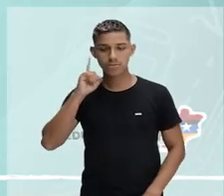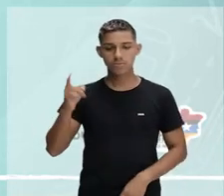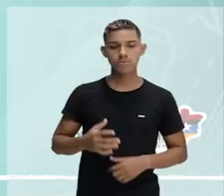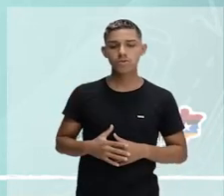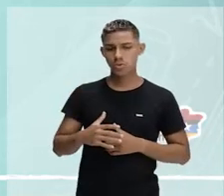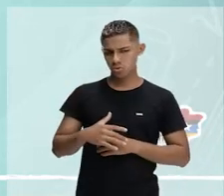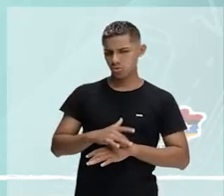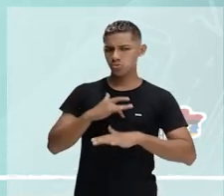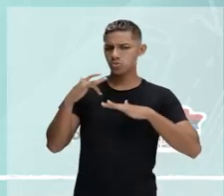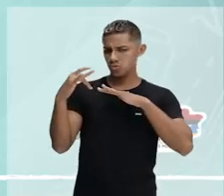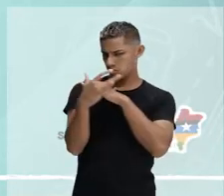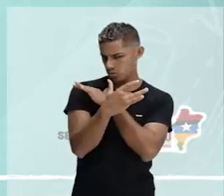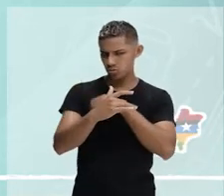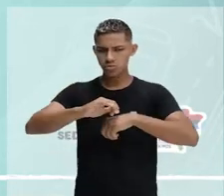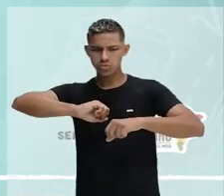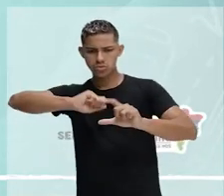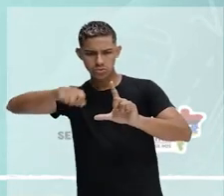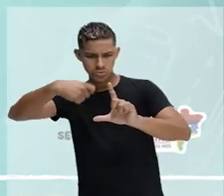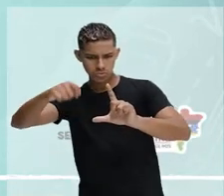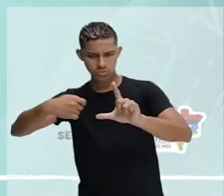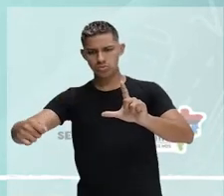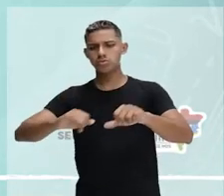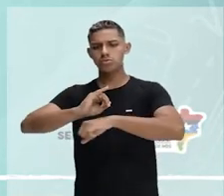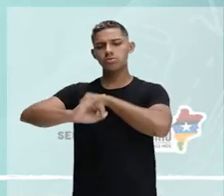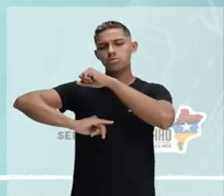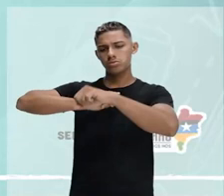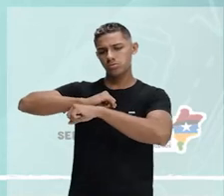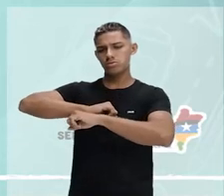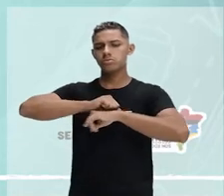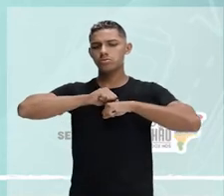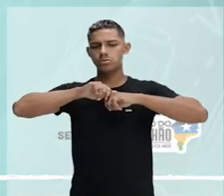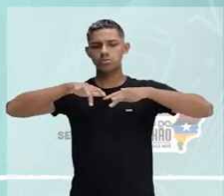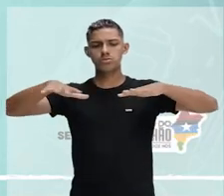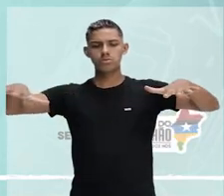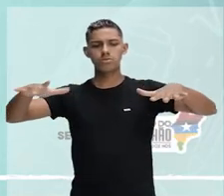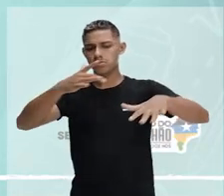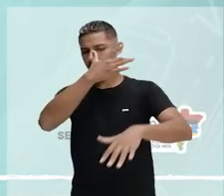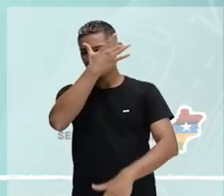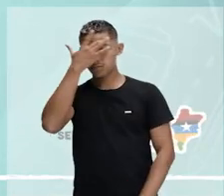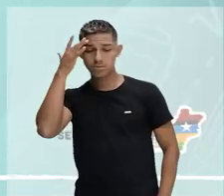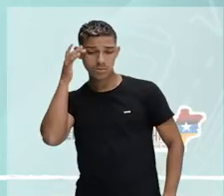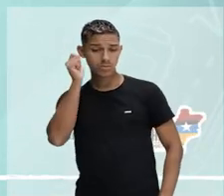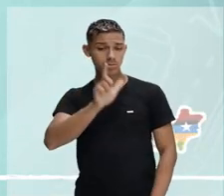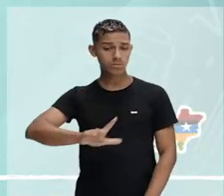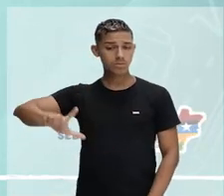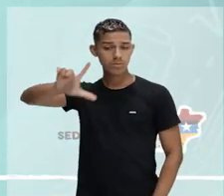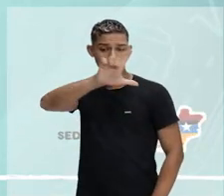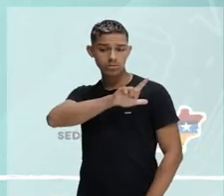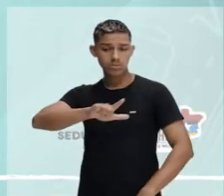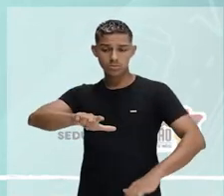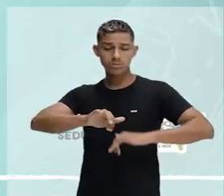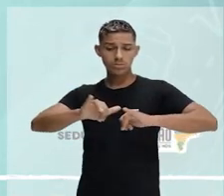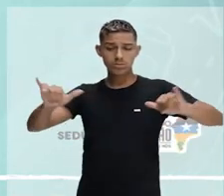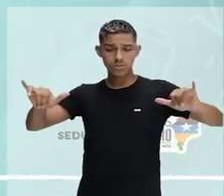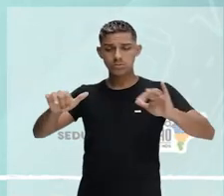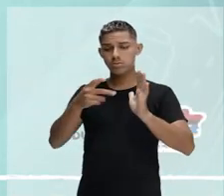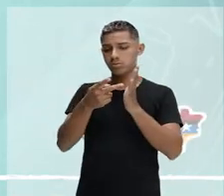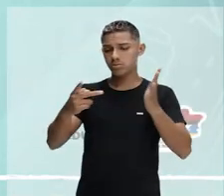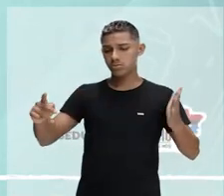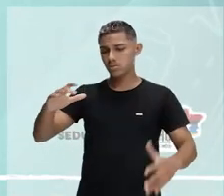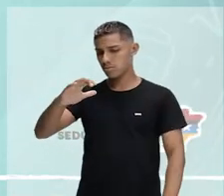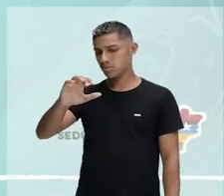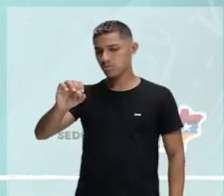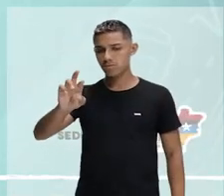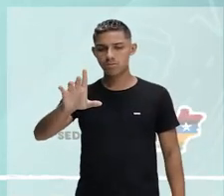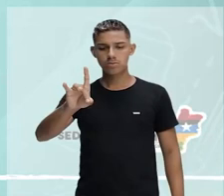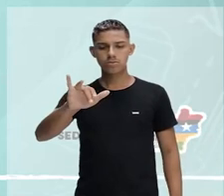na internet, Braulio conseguiu chegar a milhares de pessoas e difundir a arte da literatura e a declamação de cordéis. Nesse